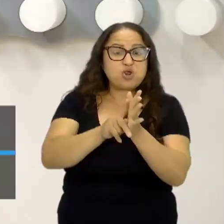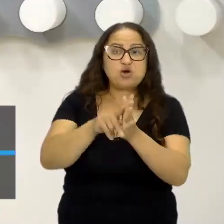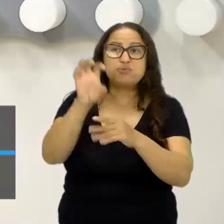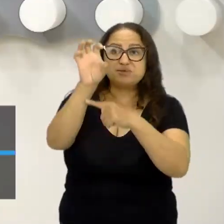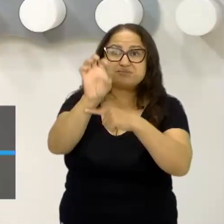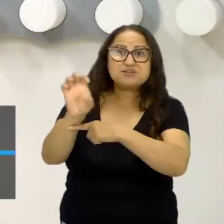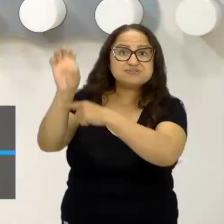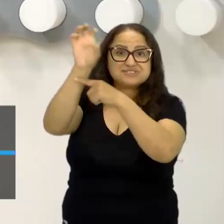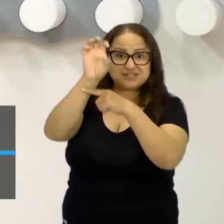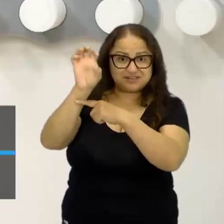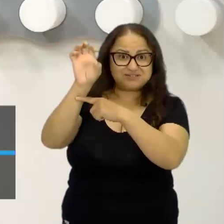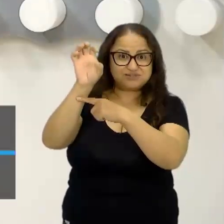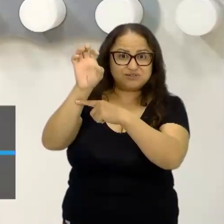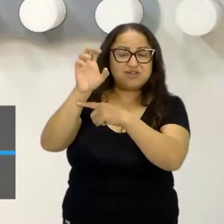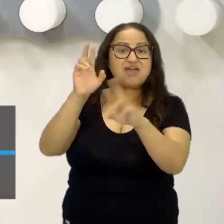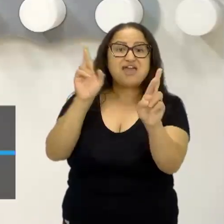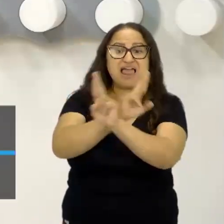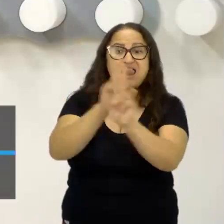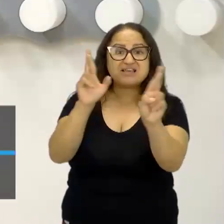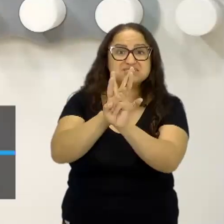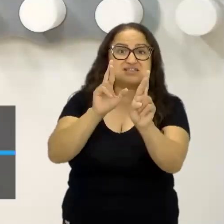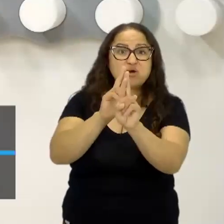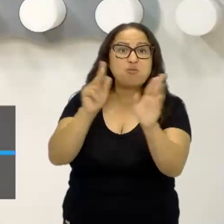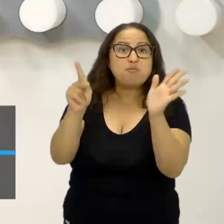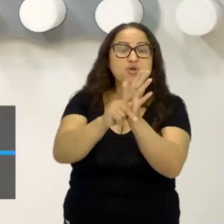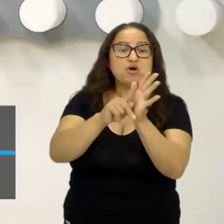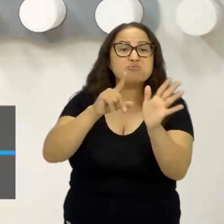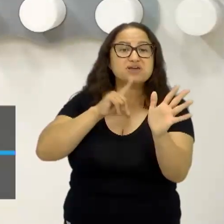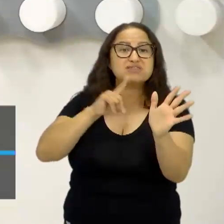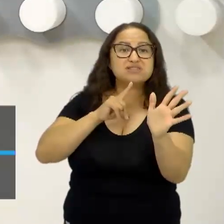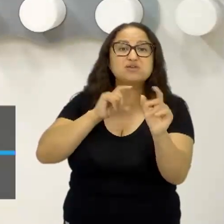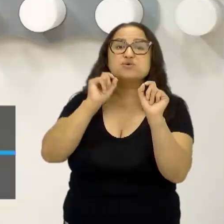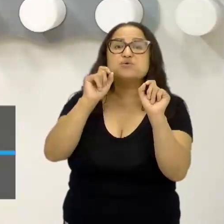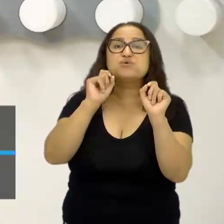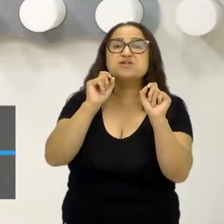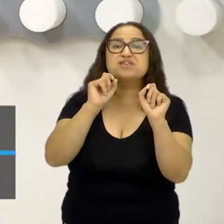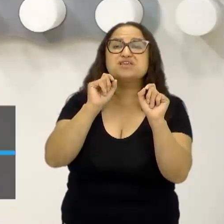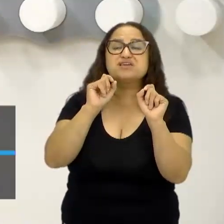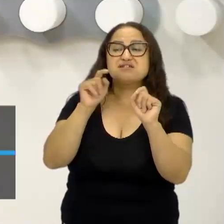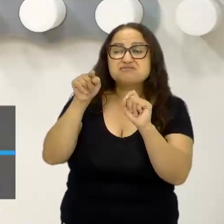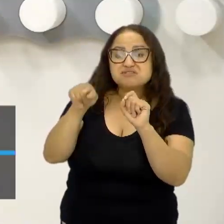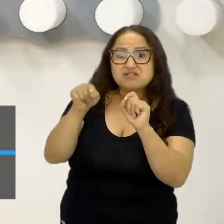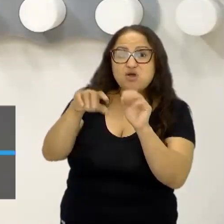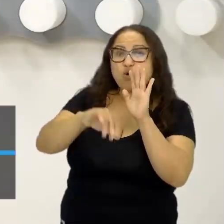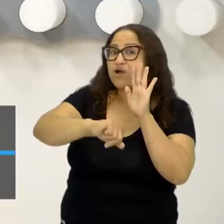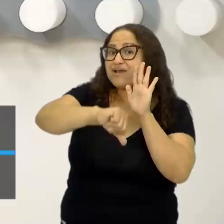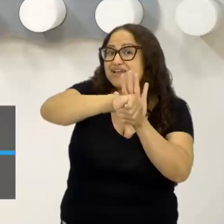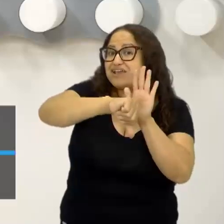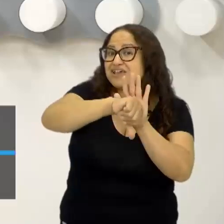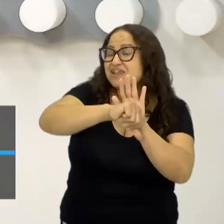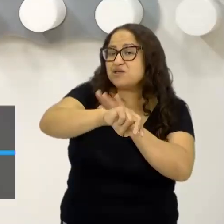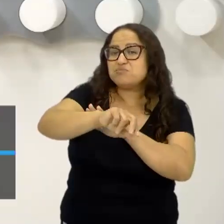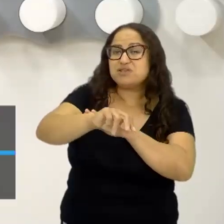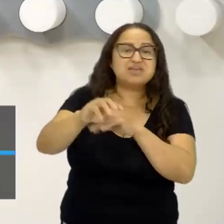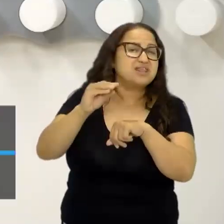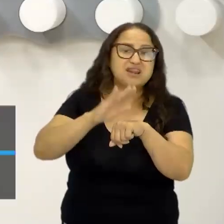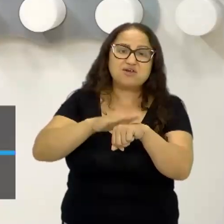Estado e tem uma relação direta com que aqueles que não cometeram aquele crime, eles vejam